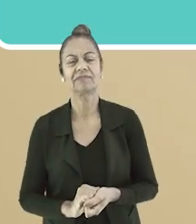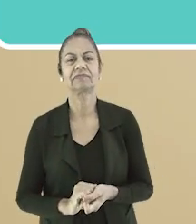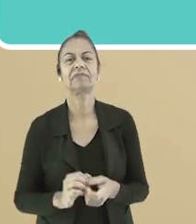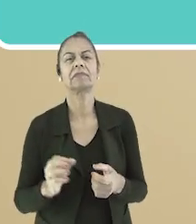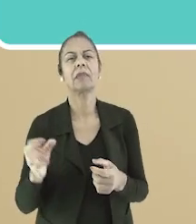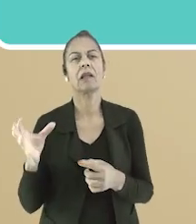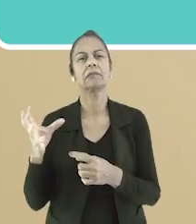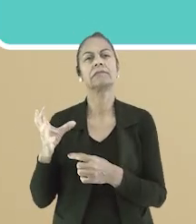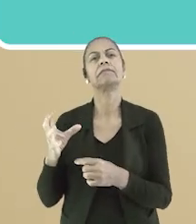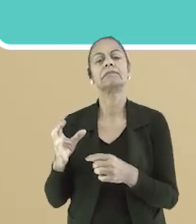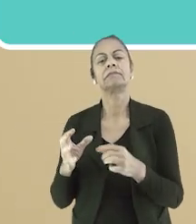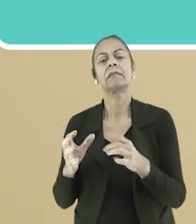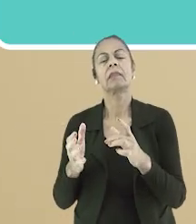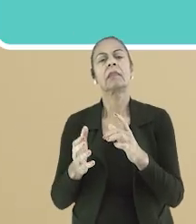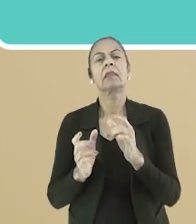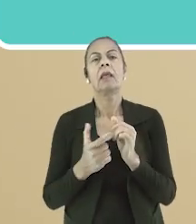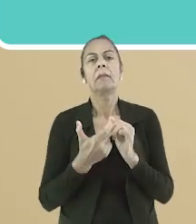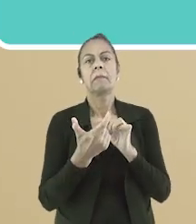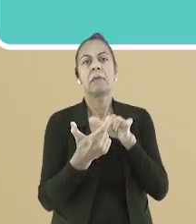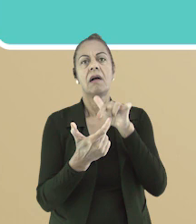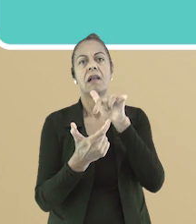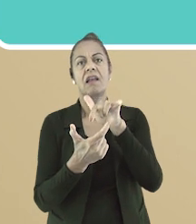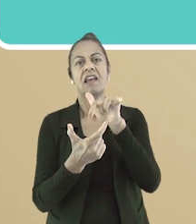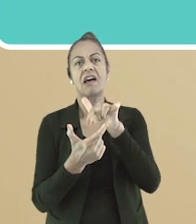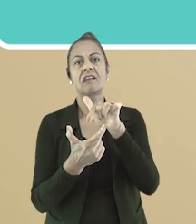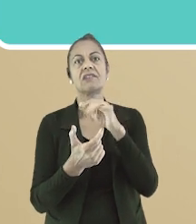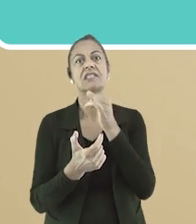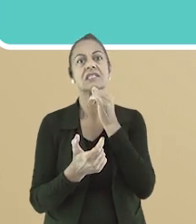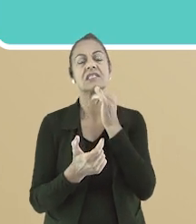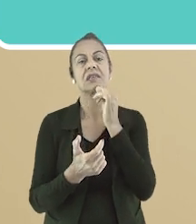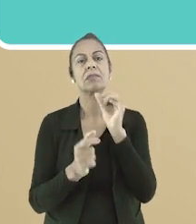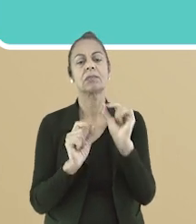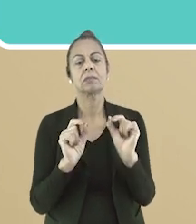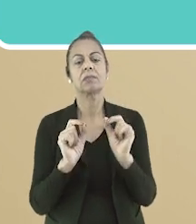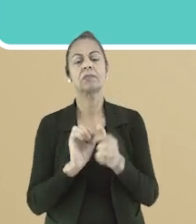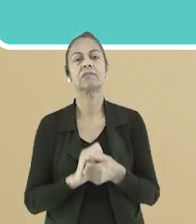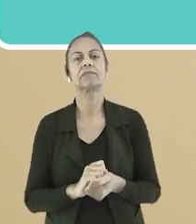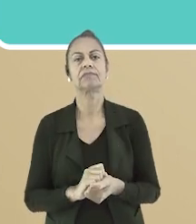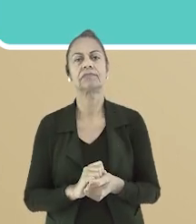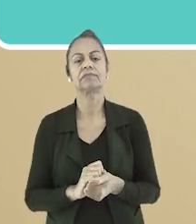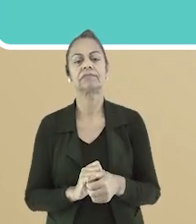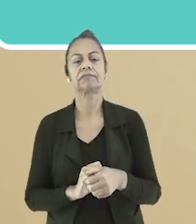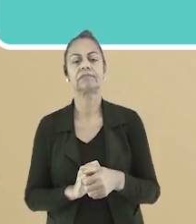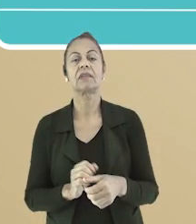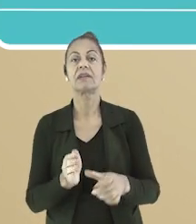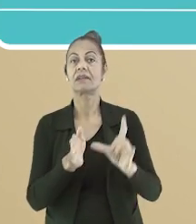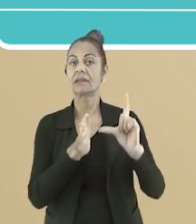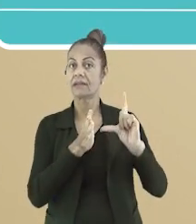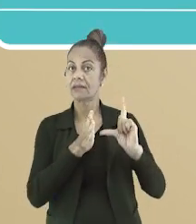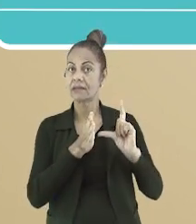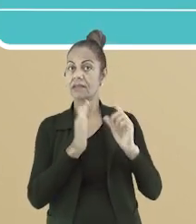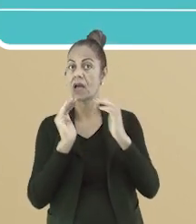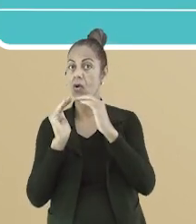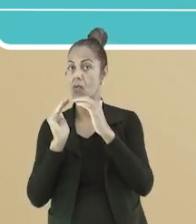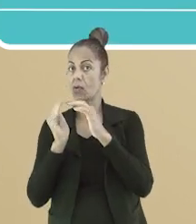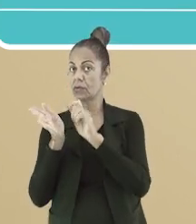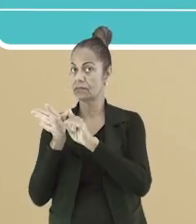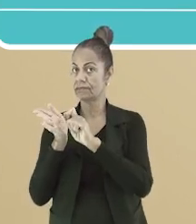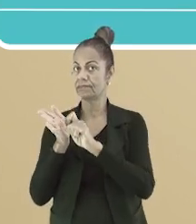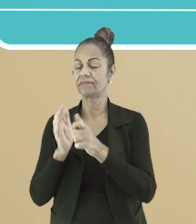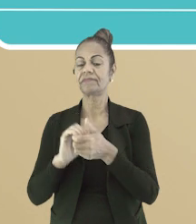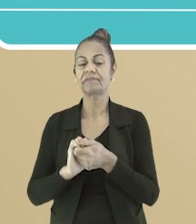palavras paroxítonas com I e U tônico, depois ditongo, perderam o acento. Veja alguns